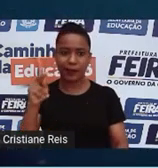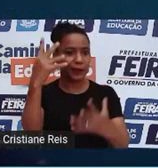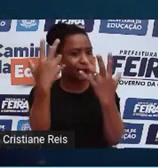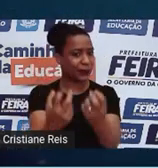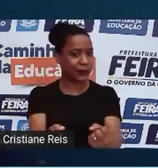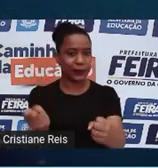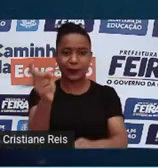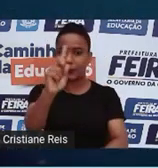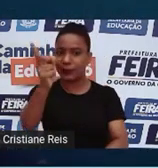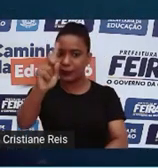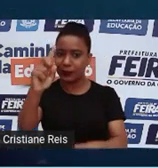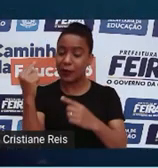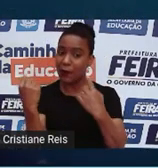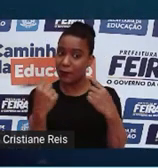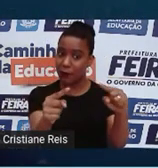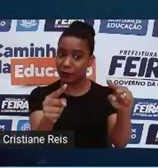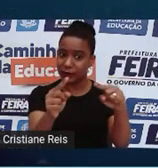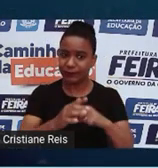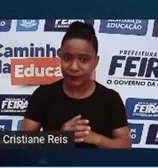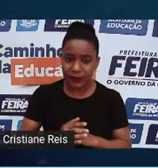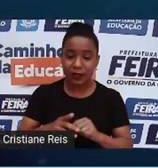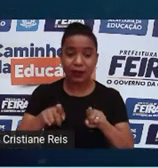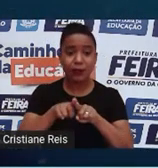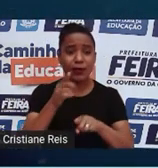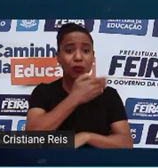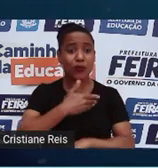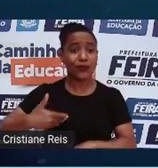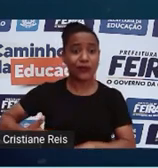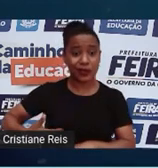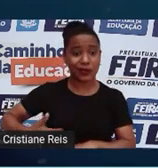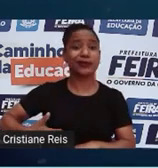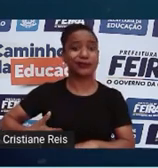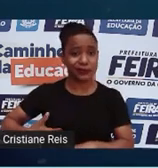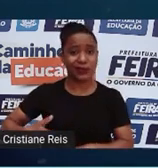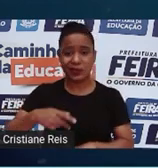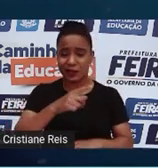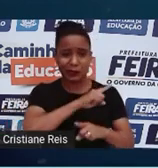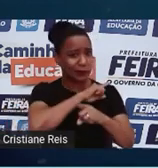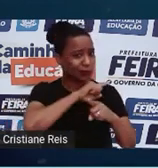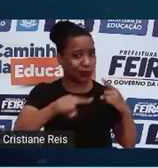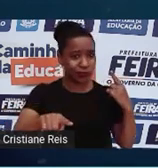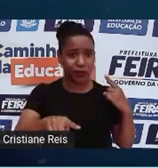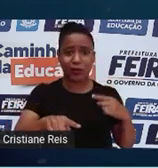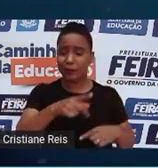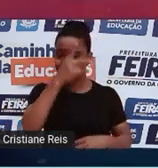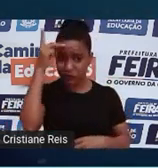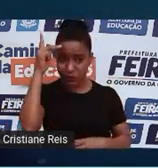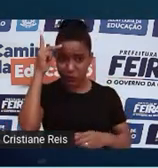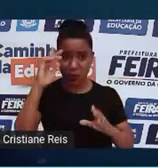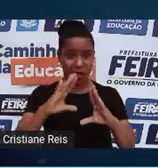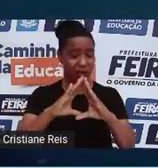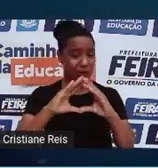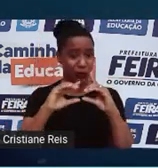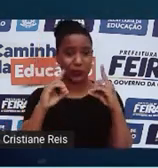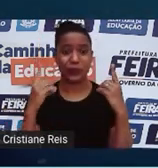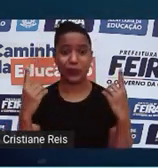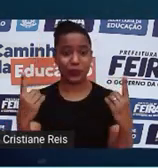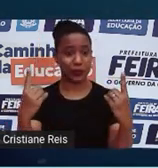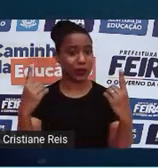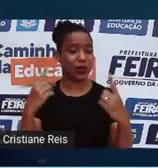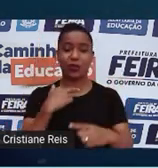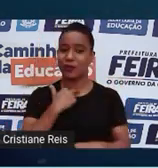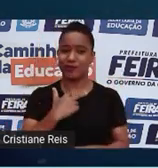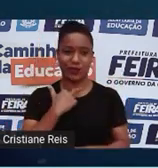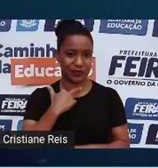líderes políticos criaram várias medidas que proibiram esse tipo de experimento em seres humanos. Em alguns lugares, até mesmo se proibiu